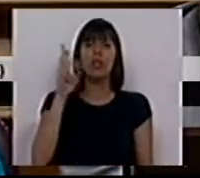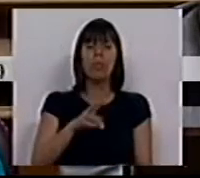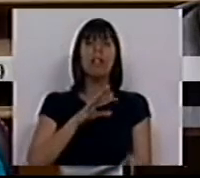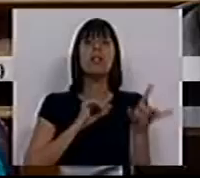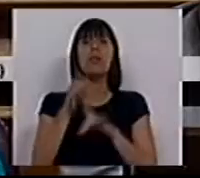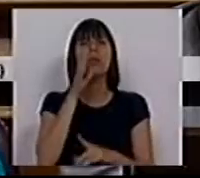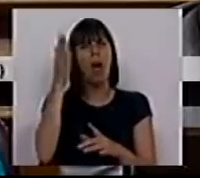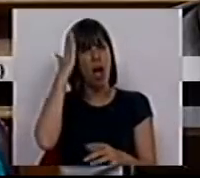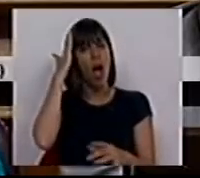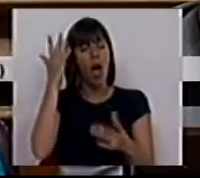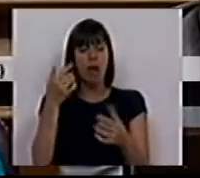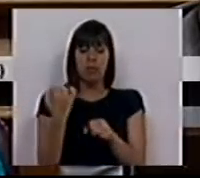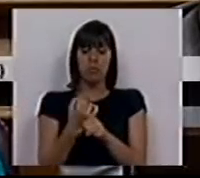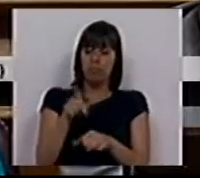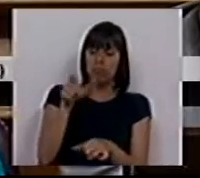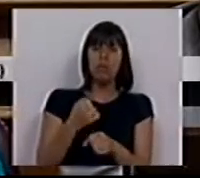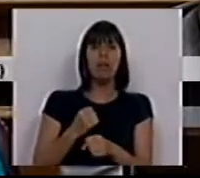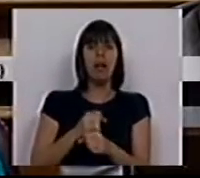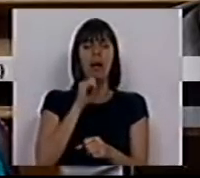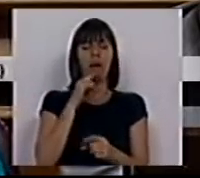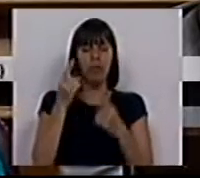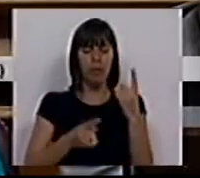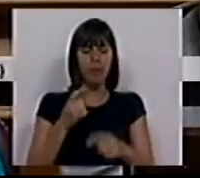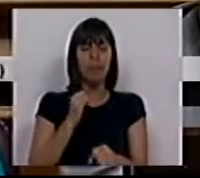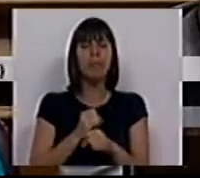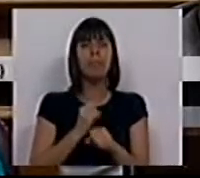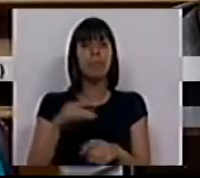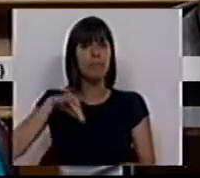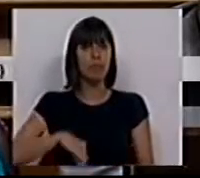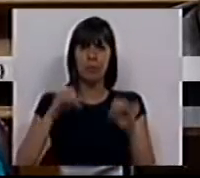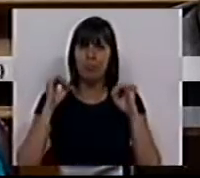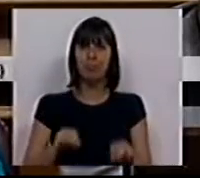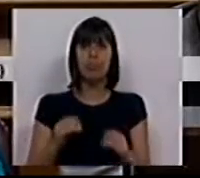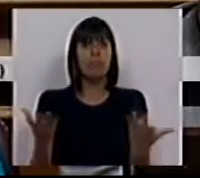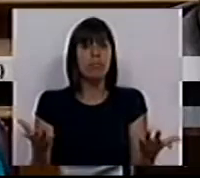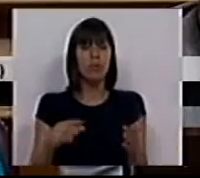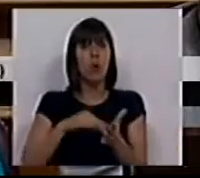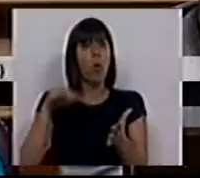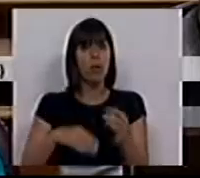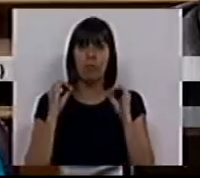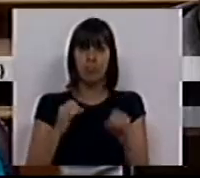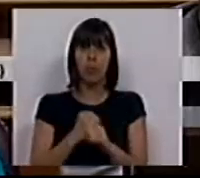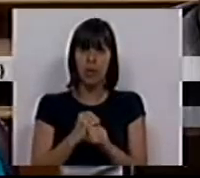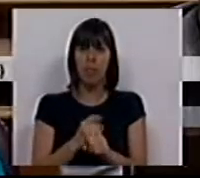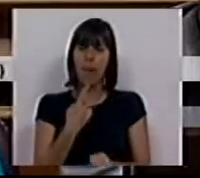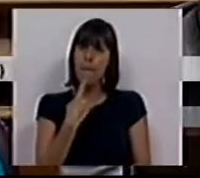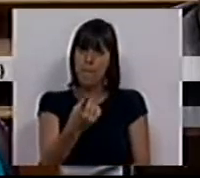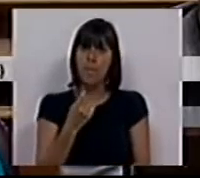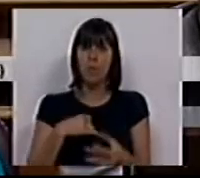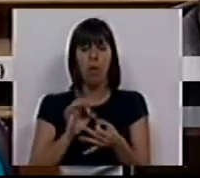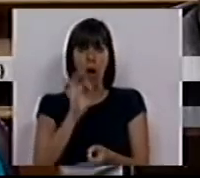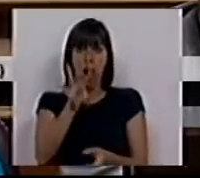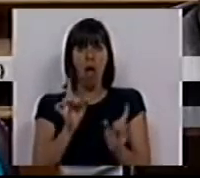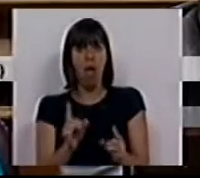Sr. Deputado, acha que num posto de trabalho pode estar alguém a trabalhar sem receber salário e sem ter contrato de trabalho? Essa é a pergunta que nós